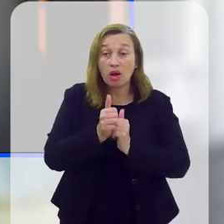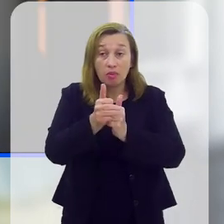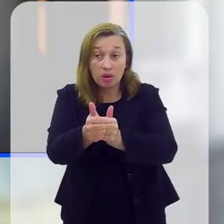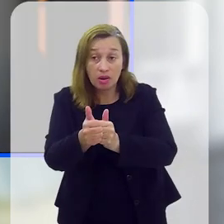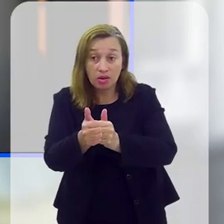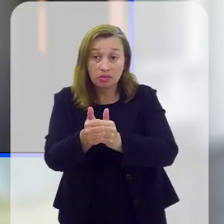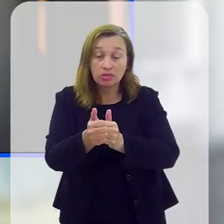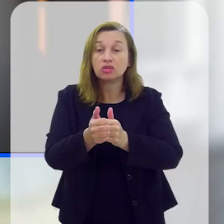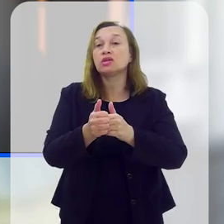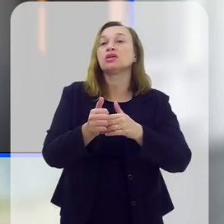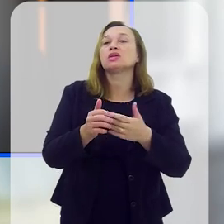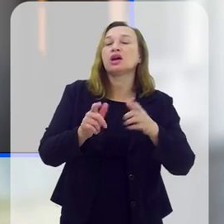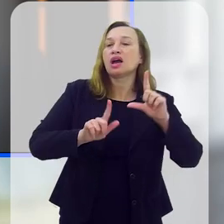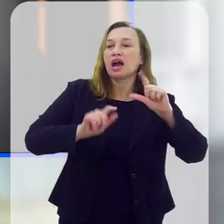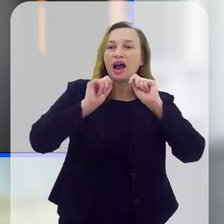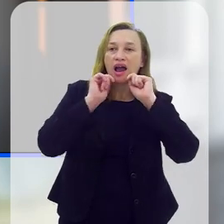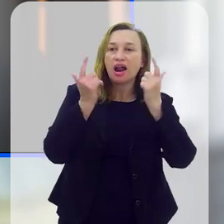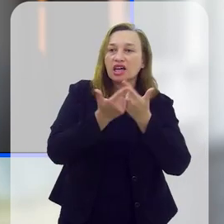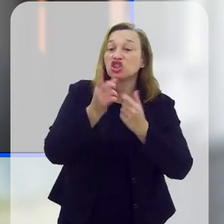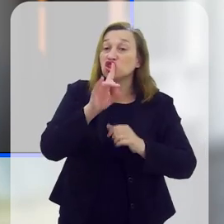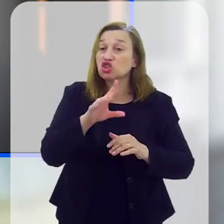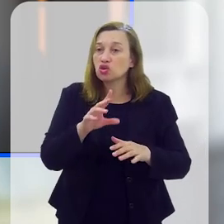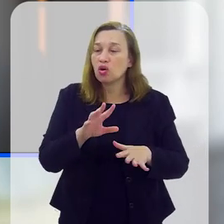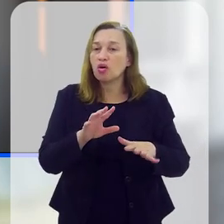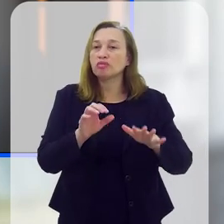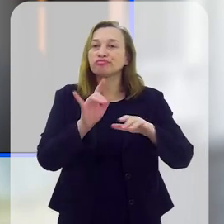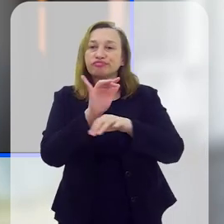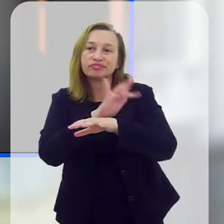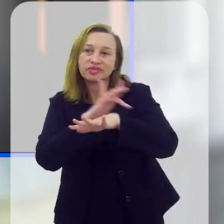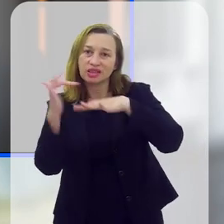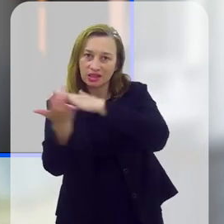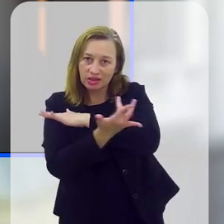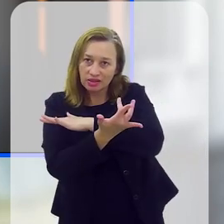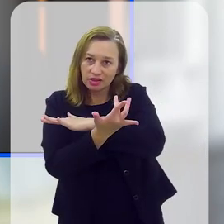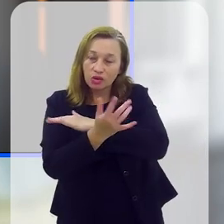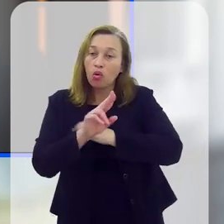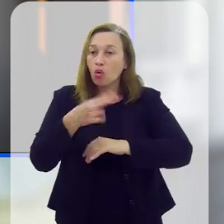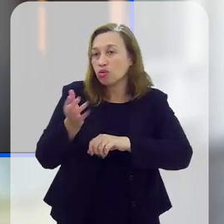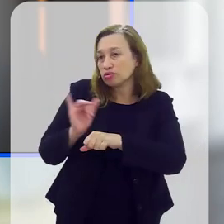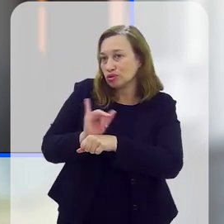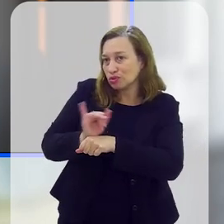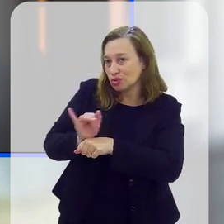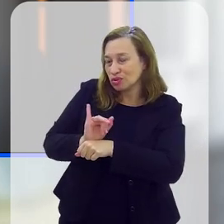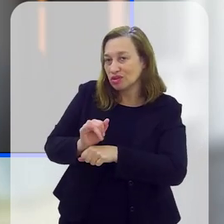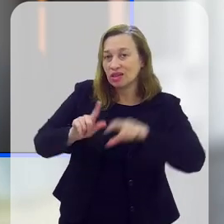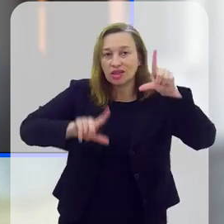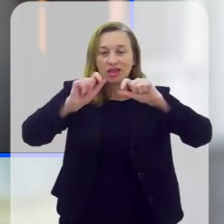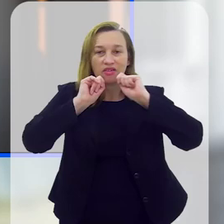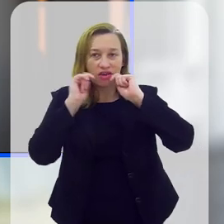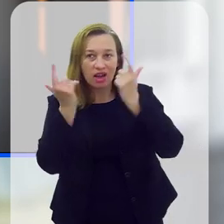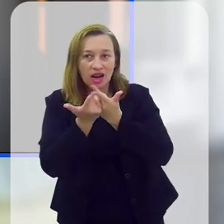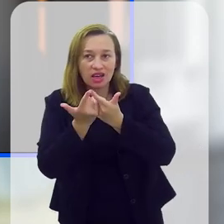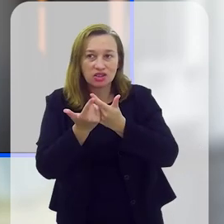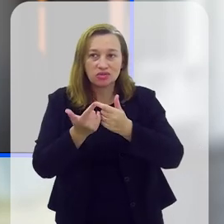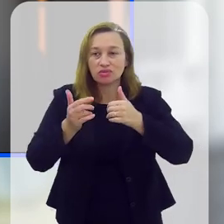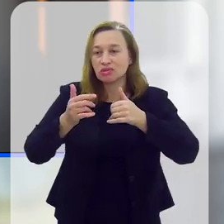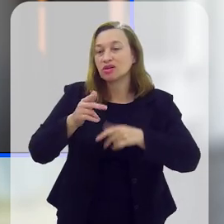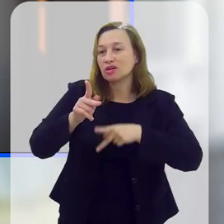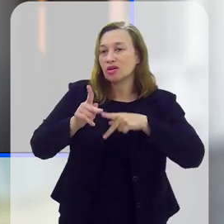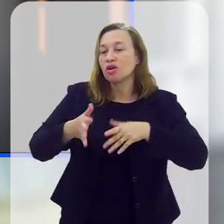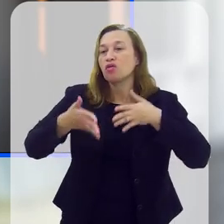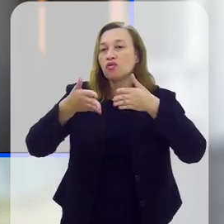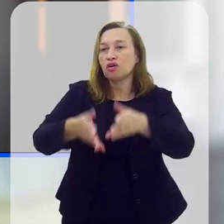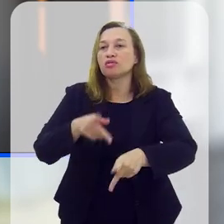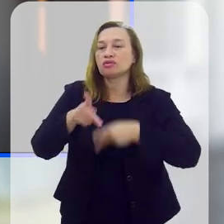quiser rever este programa ou acompanhar a programação da TV Alerje, é só nos acessar nas redes sociais ou no YouTube.